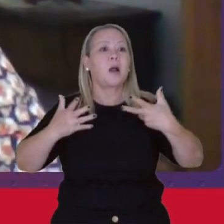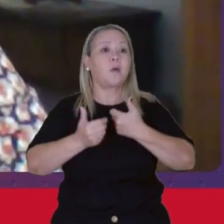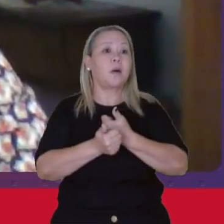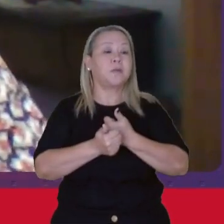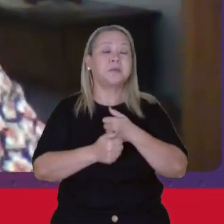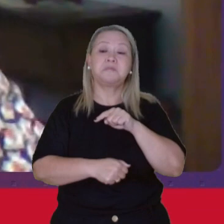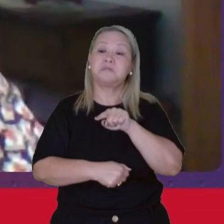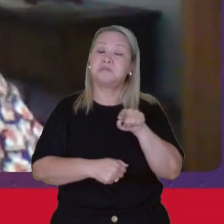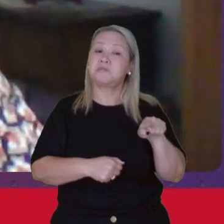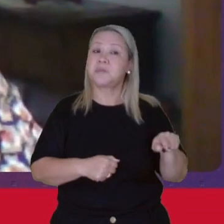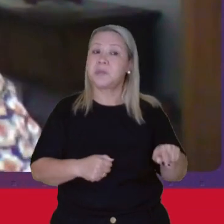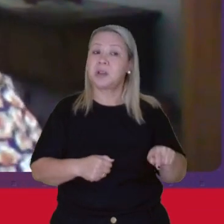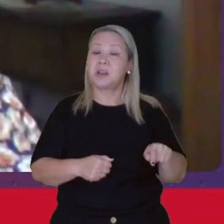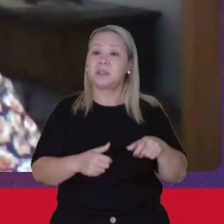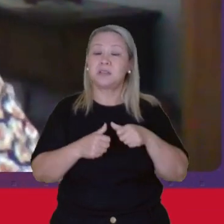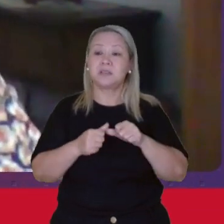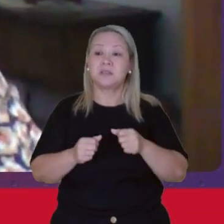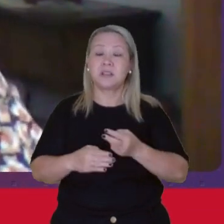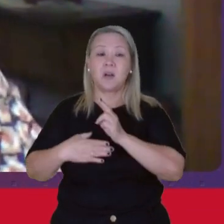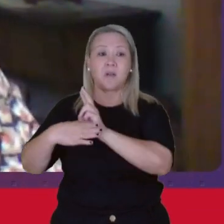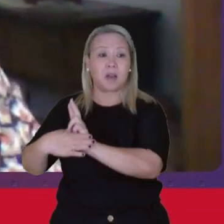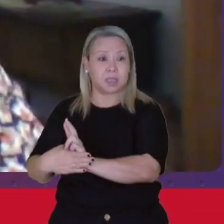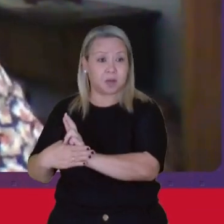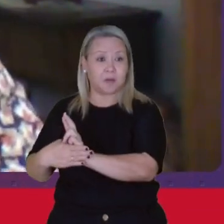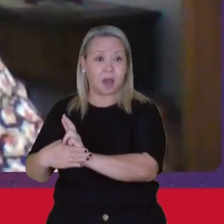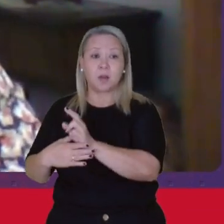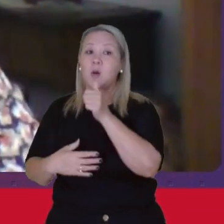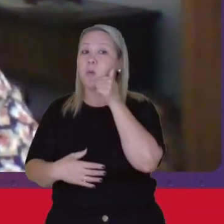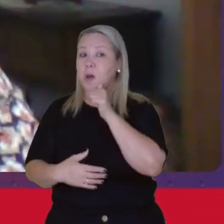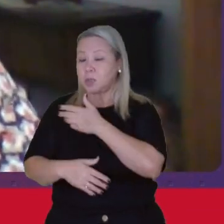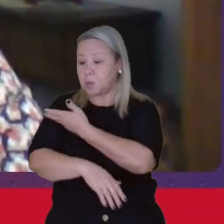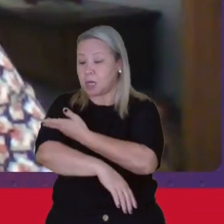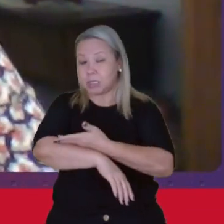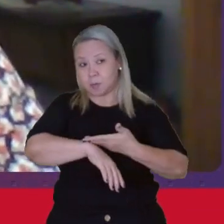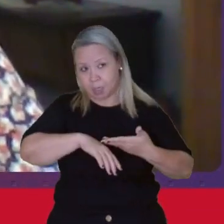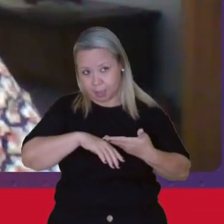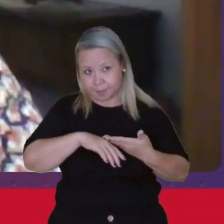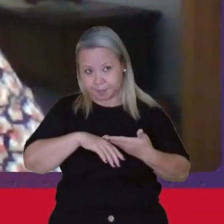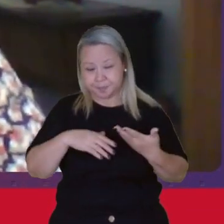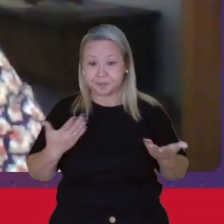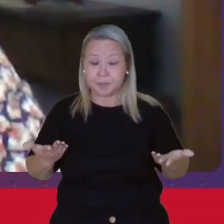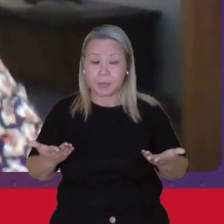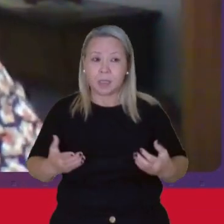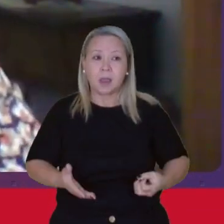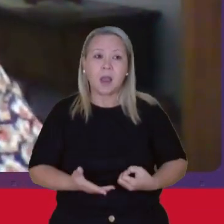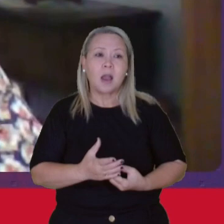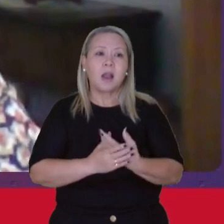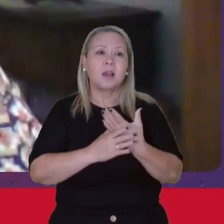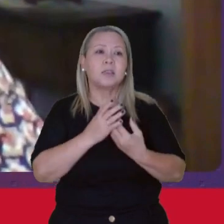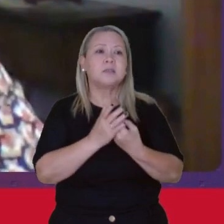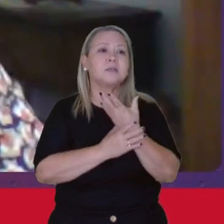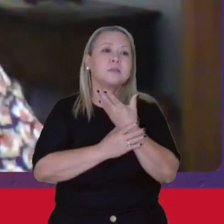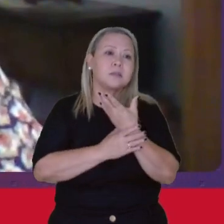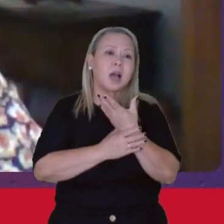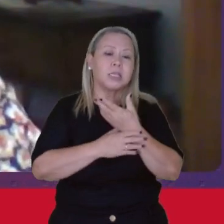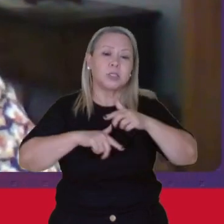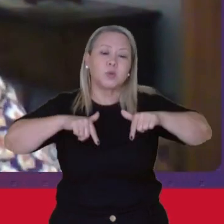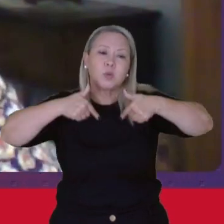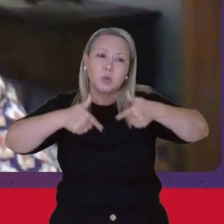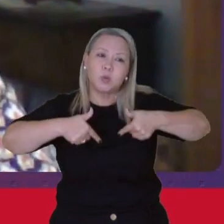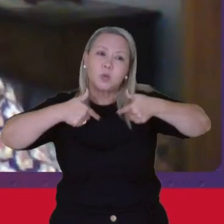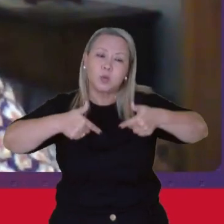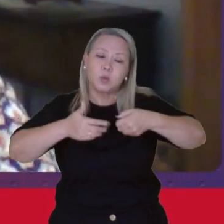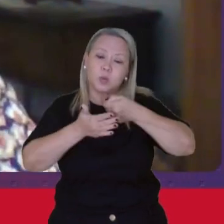Esses estavam reservados Para as mulheres brancas Daí nasce, inclusive Lutas e